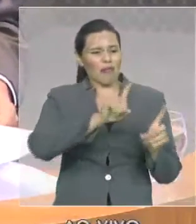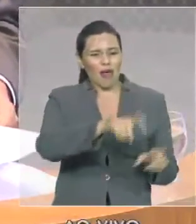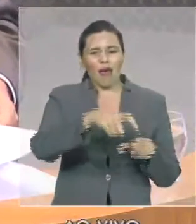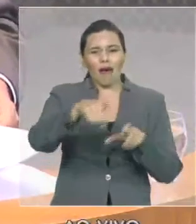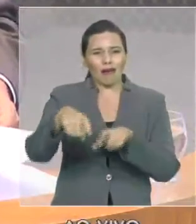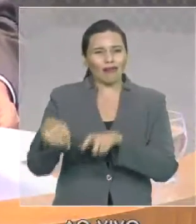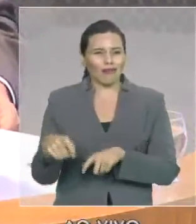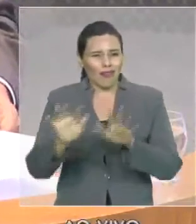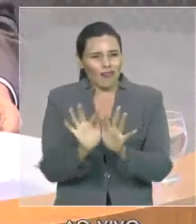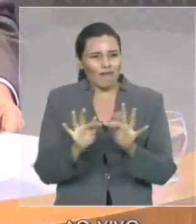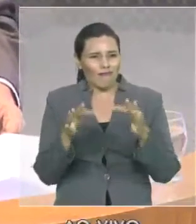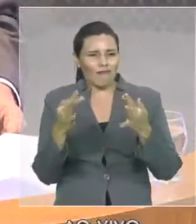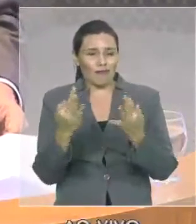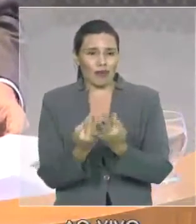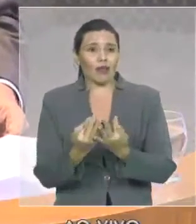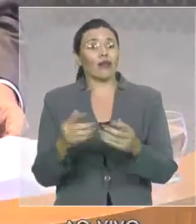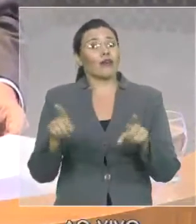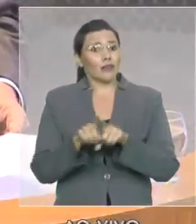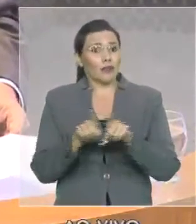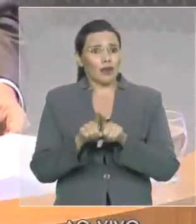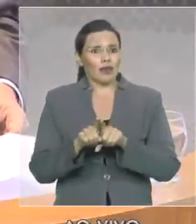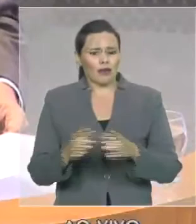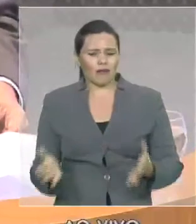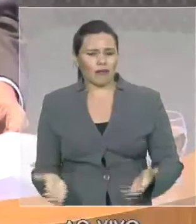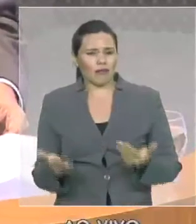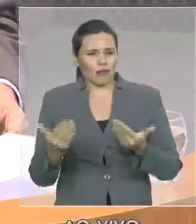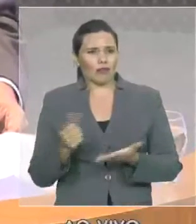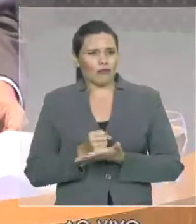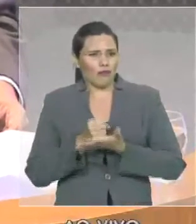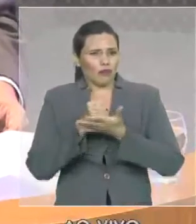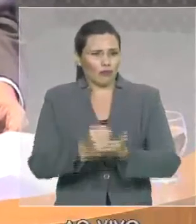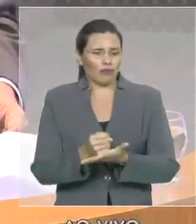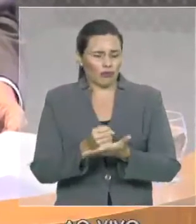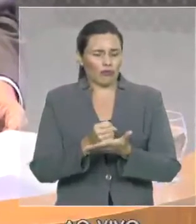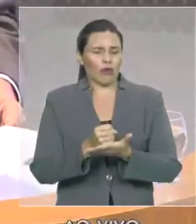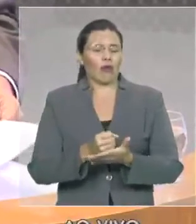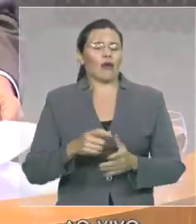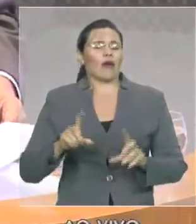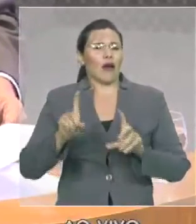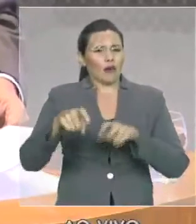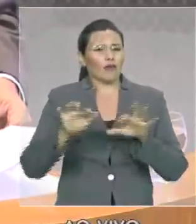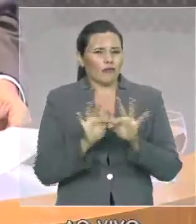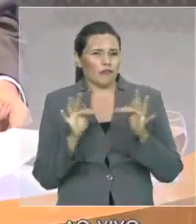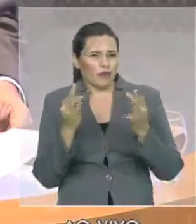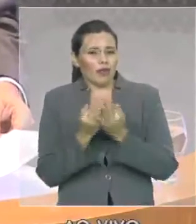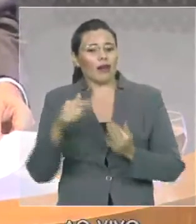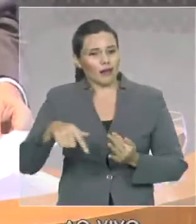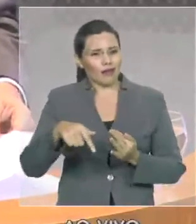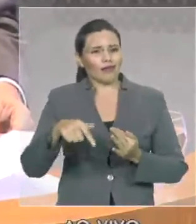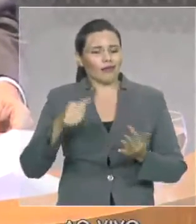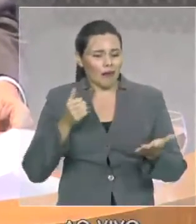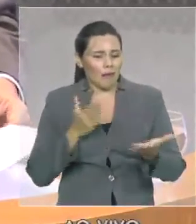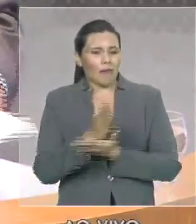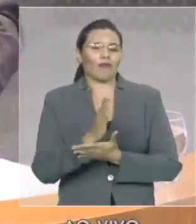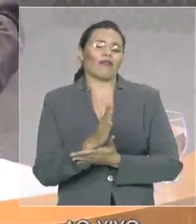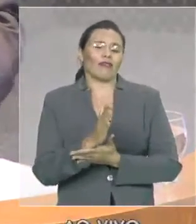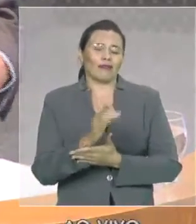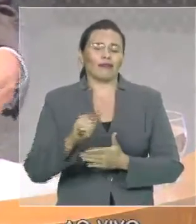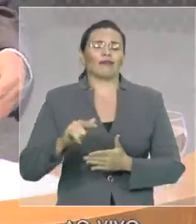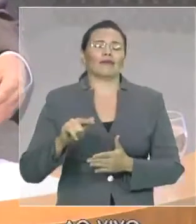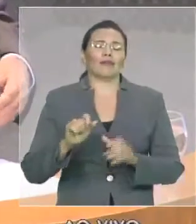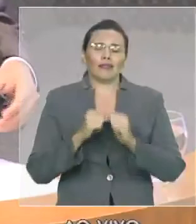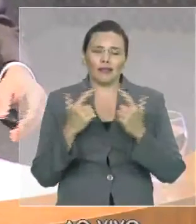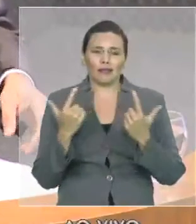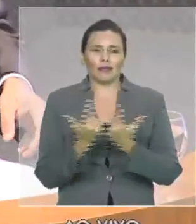aprovado na FTA Assembleia com a realização de feiras custeio investimentos em assistência técnica e extensão rural